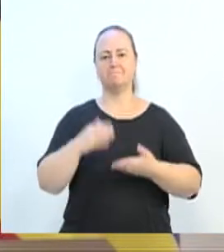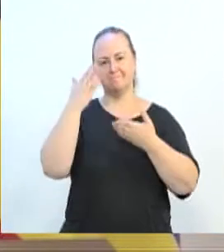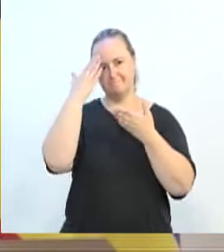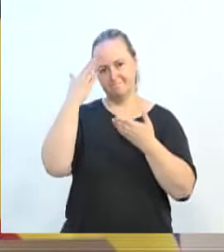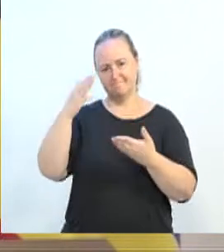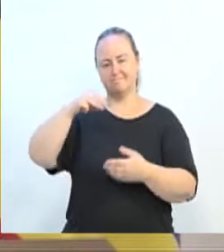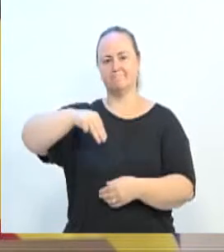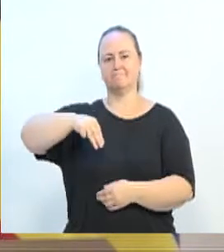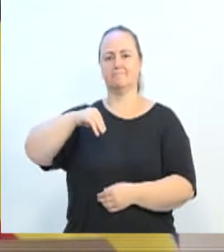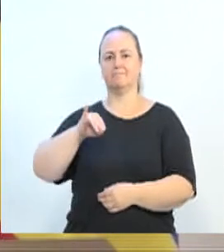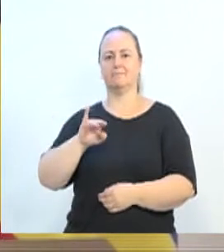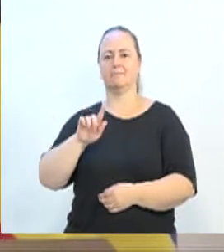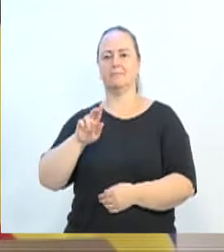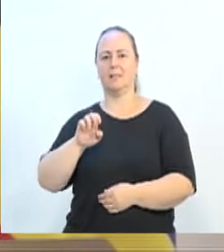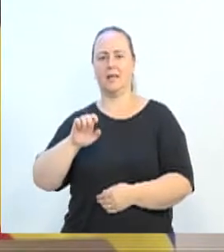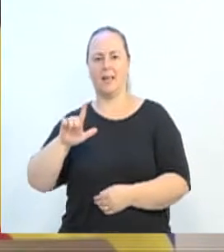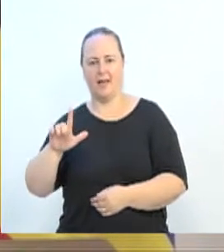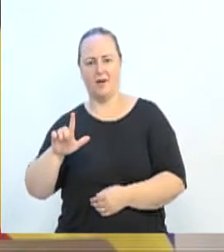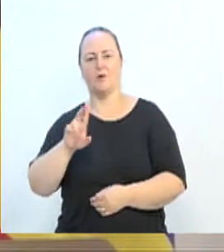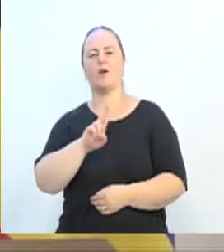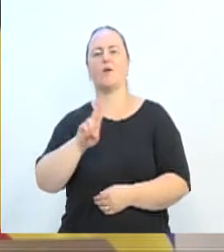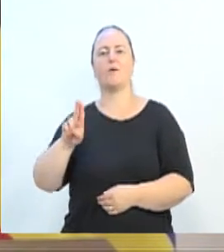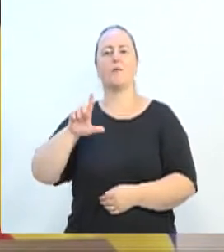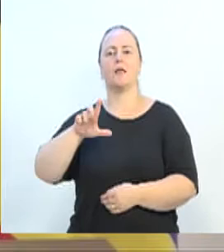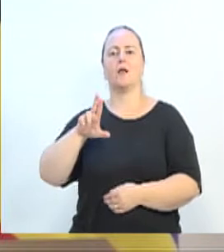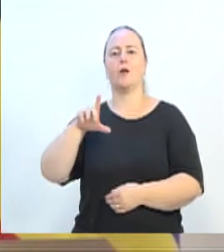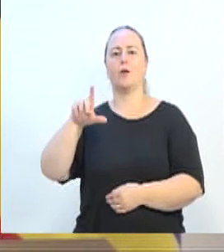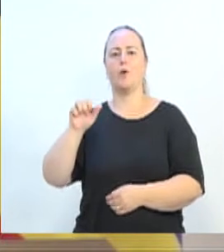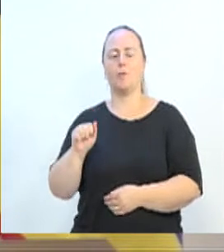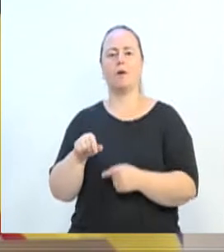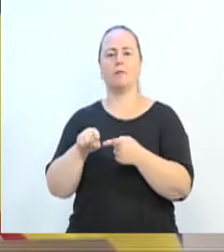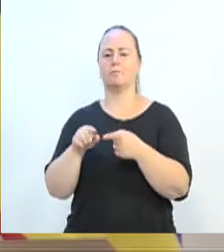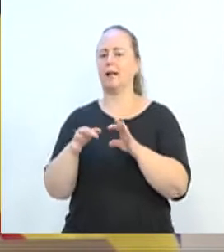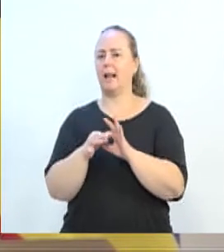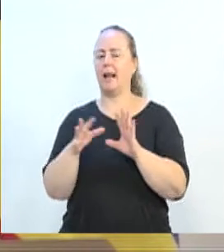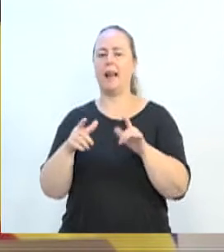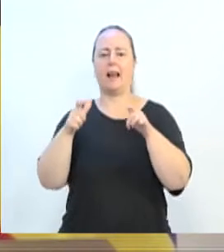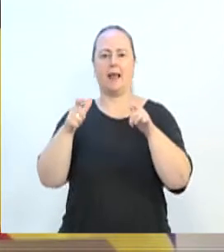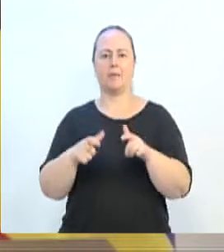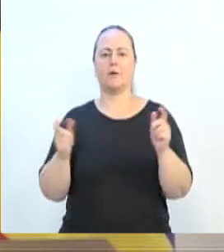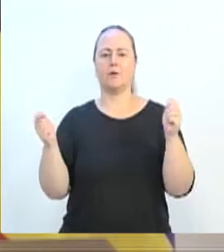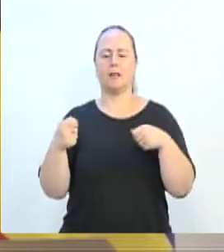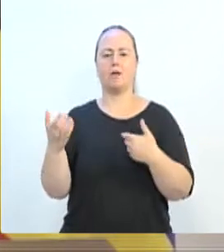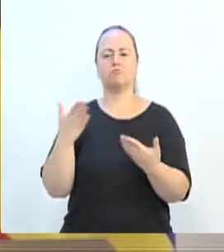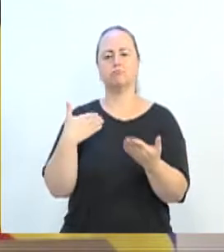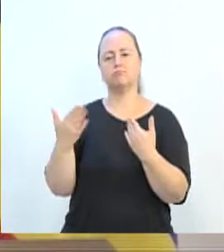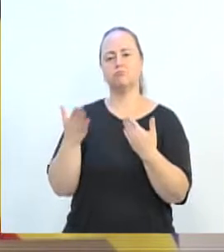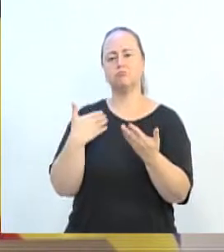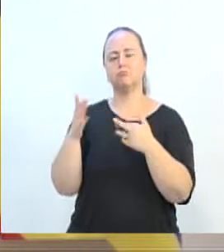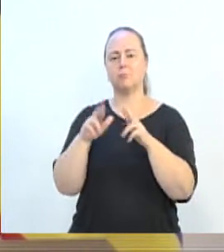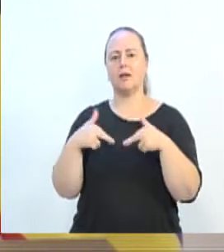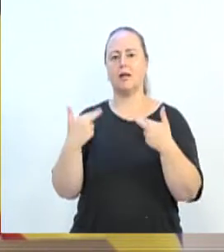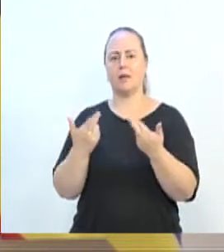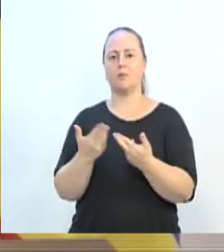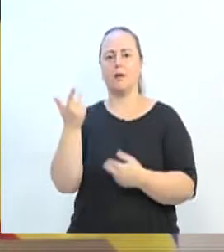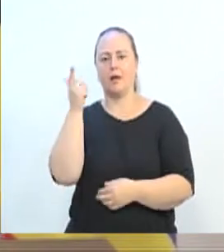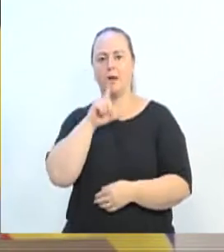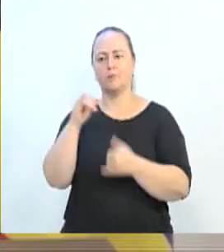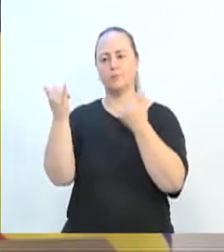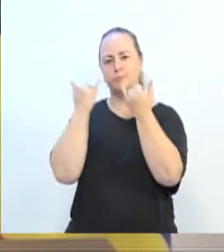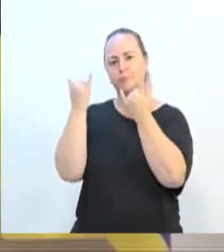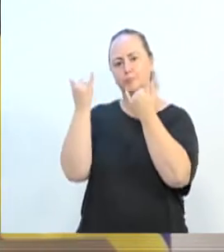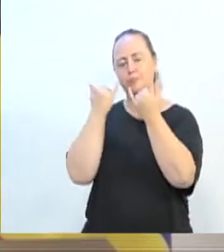Miguel, o proprietário Lula e a sua família, que cederam o espaço para a gente poder trazer essas informações